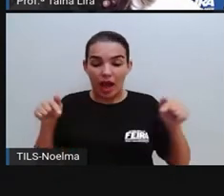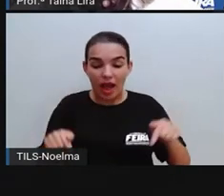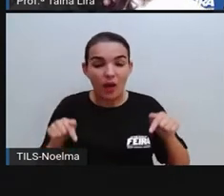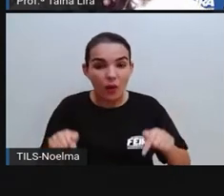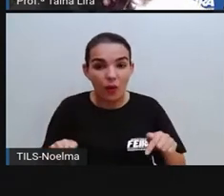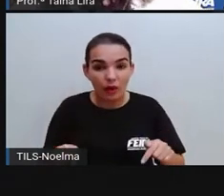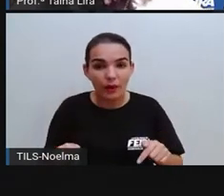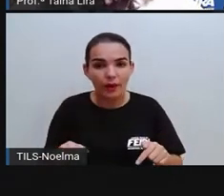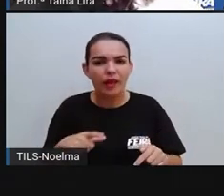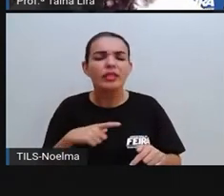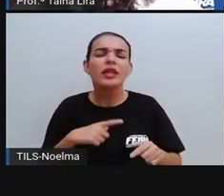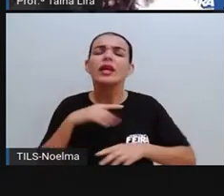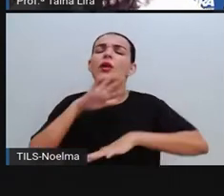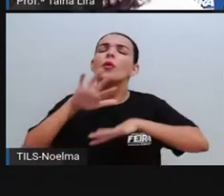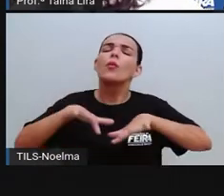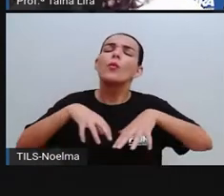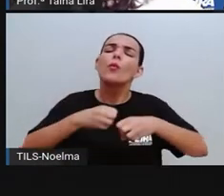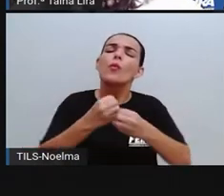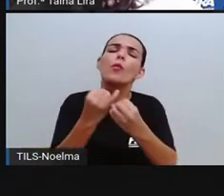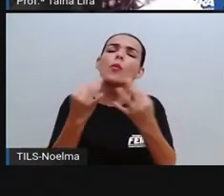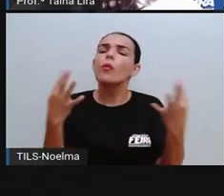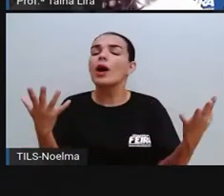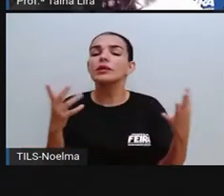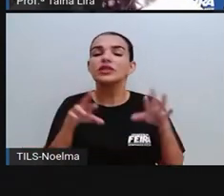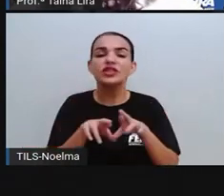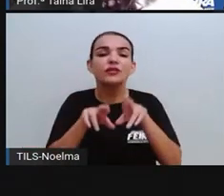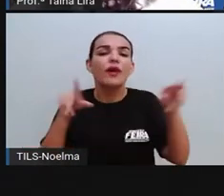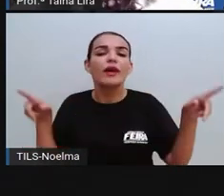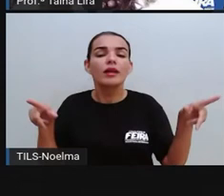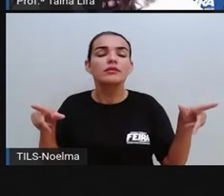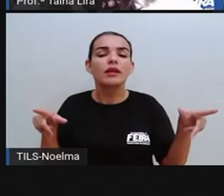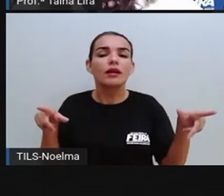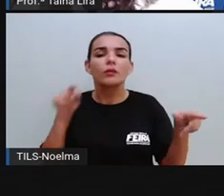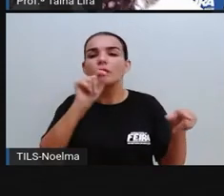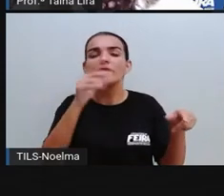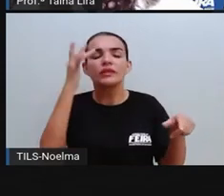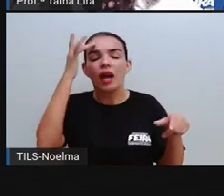acham que sim, quais são essas diferenças? O que é que vocês acham?